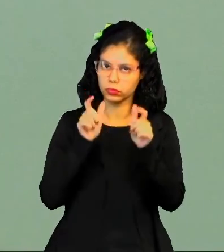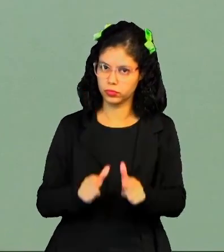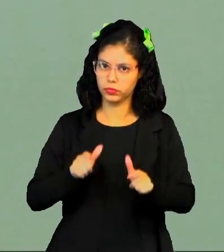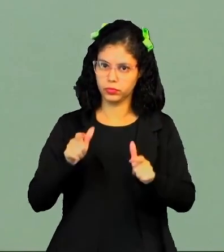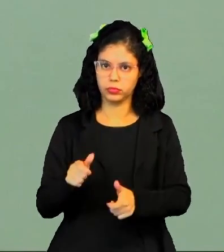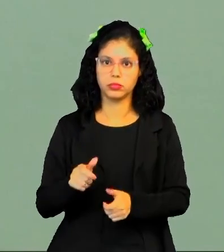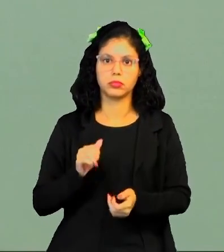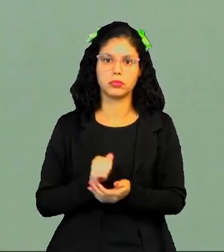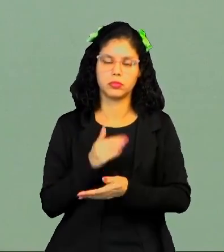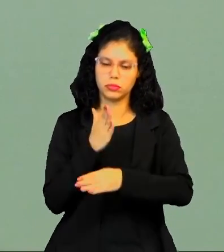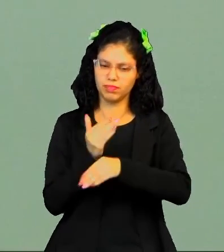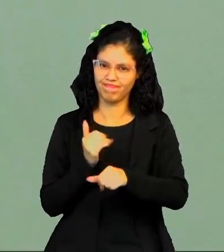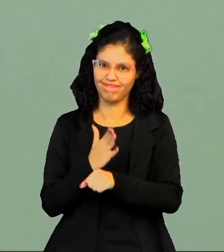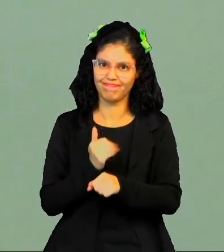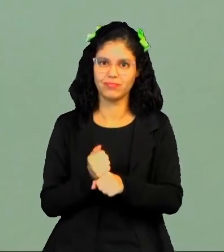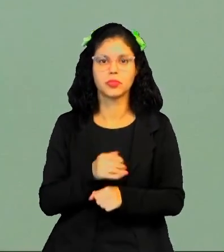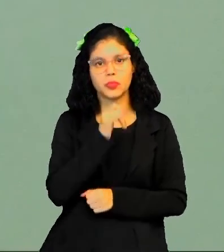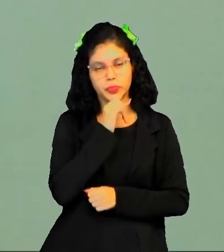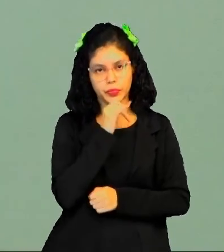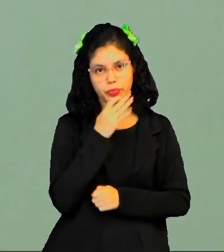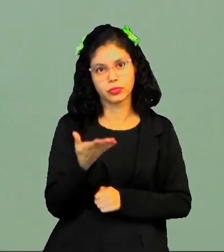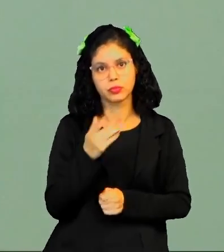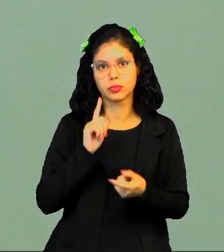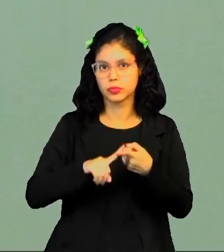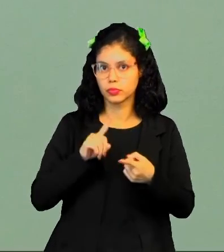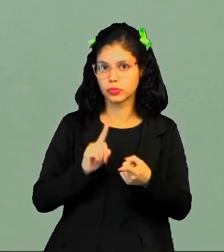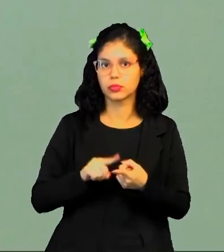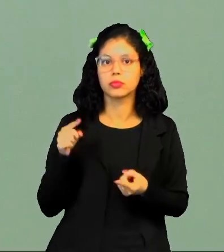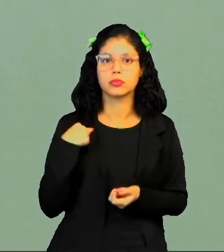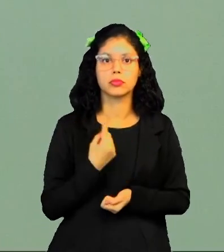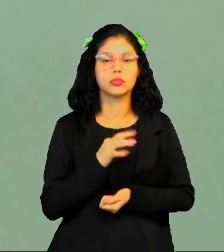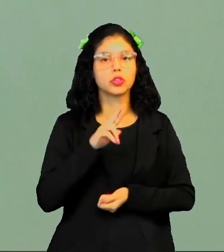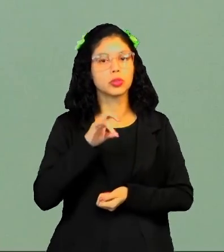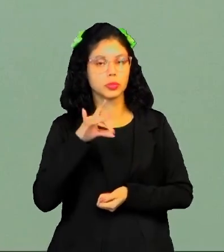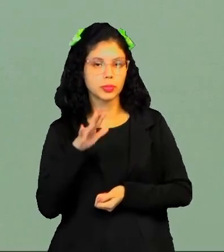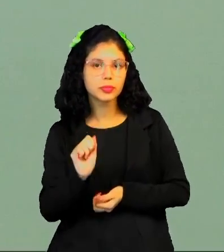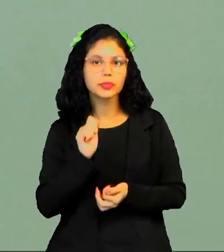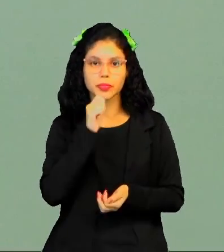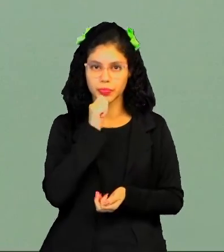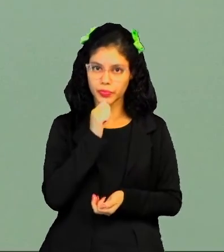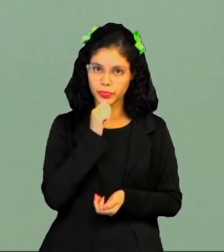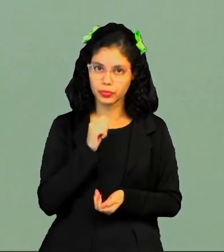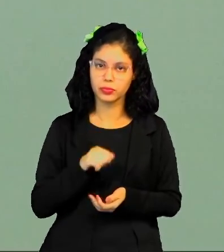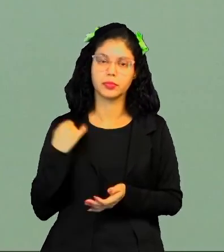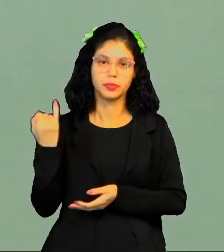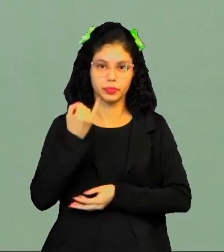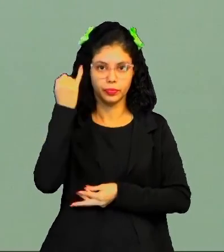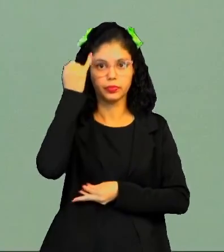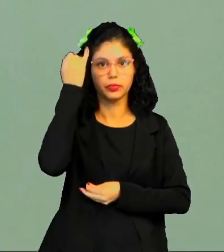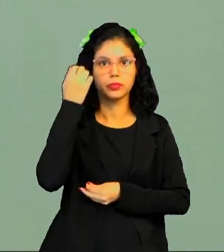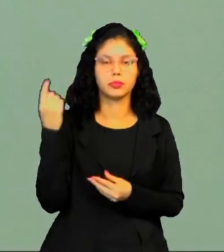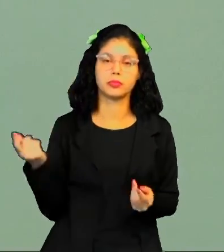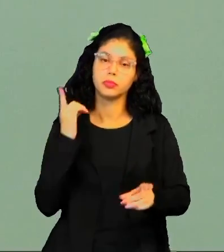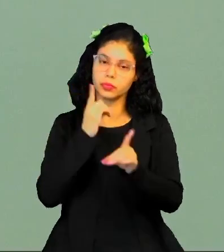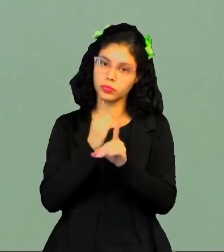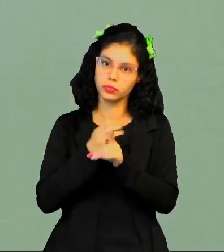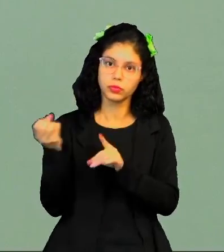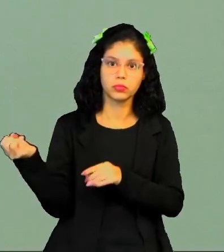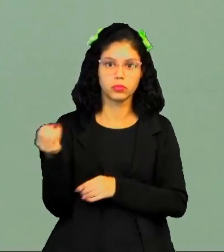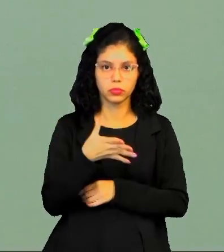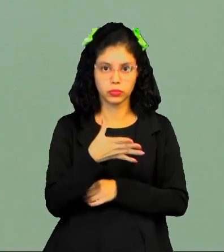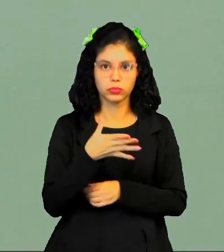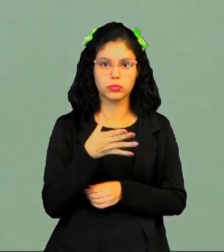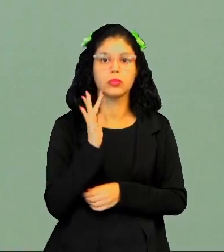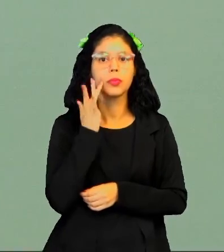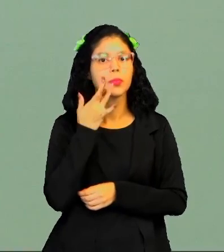foram esquartejados, para servir de exemplo. Por quê? Porque os tropeiros paulistas eram primordiais na descoberta de novas